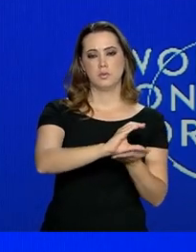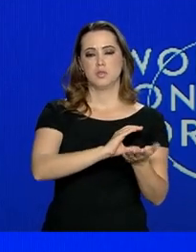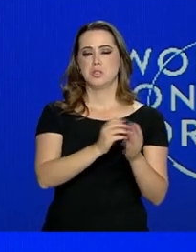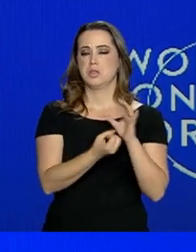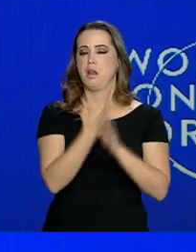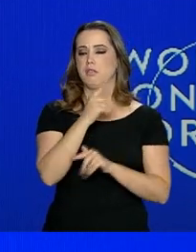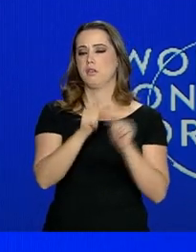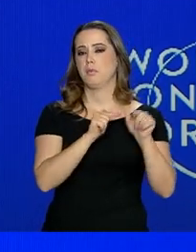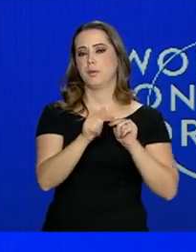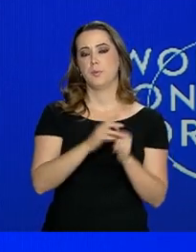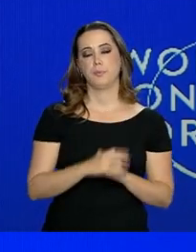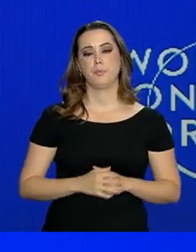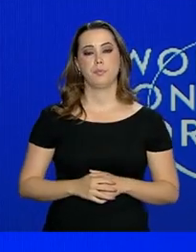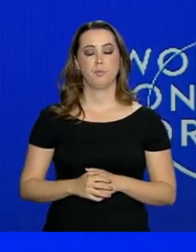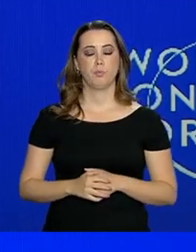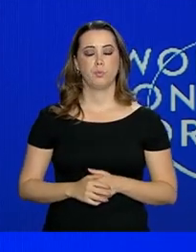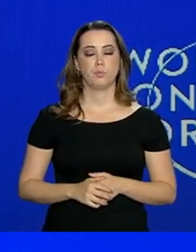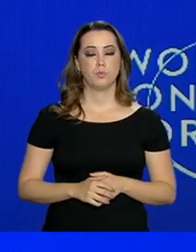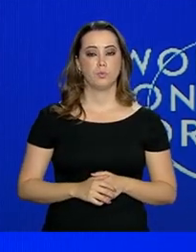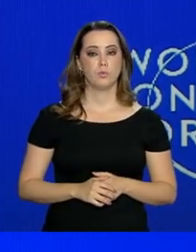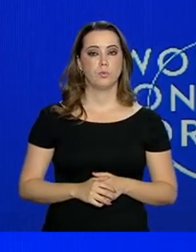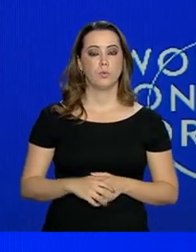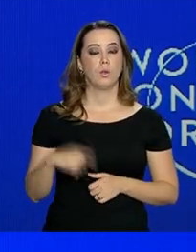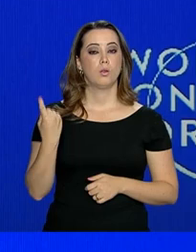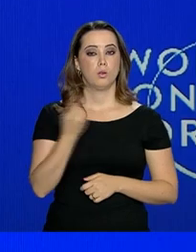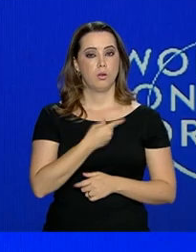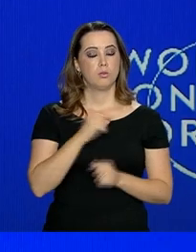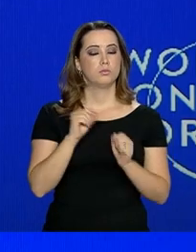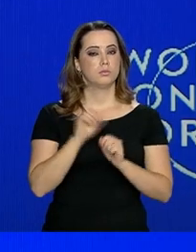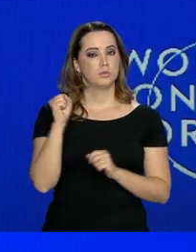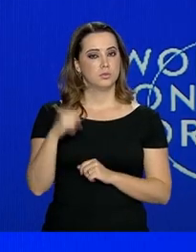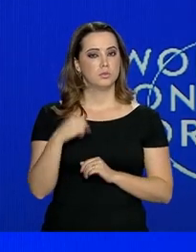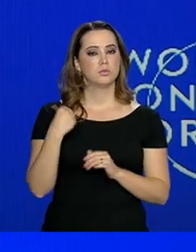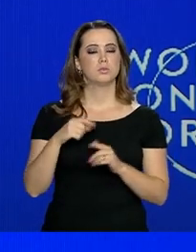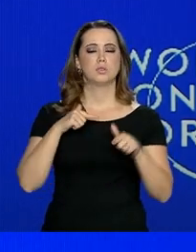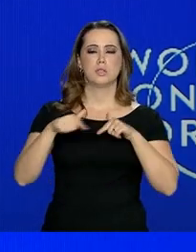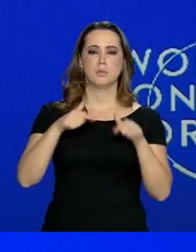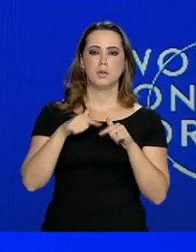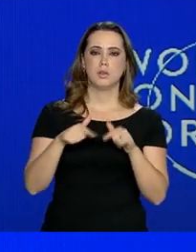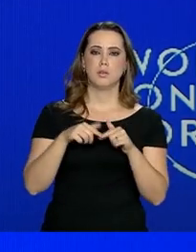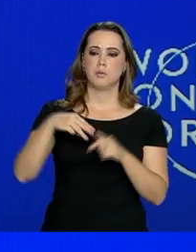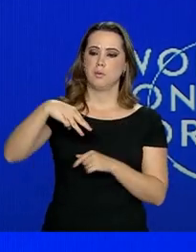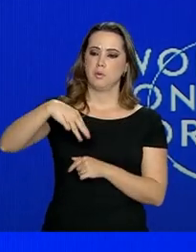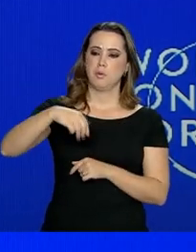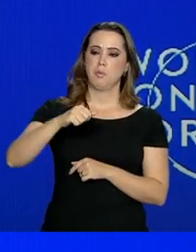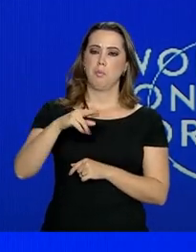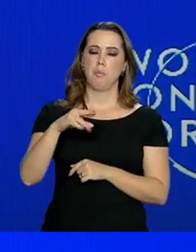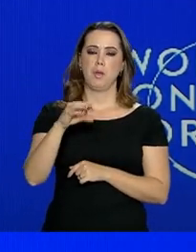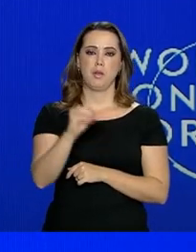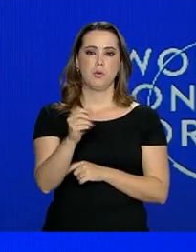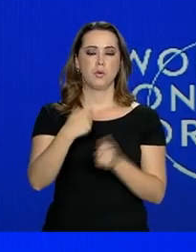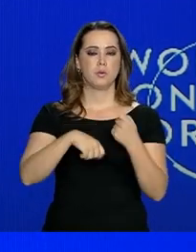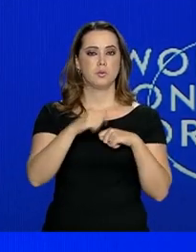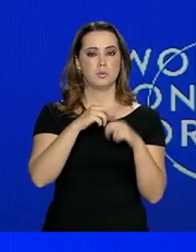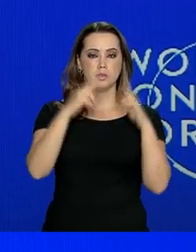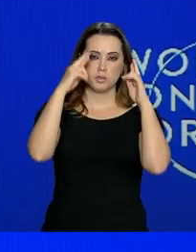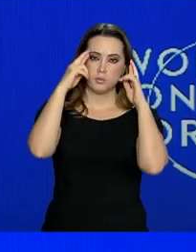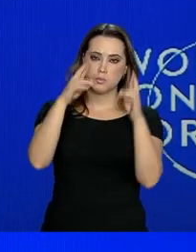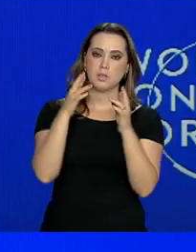gerar empregos. Trabalharemos pela estabilidade macroeconômica, respeitando os contratos,